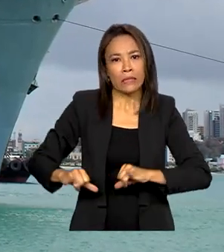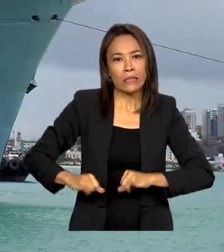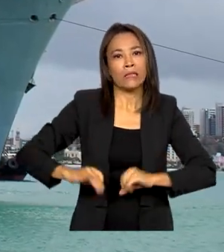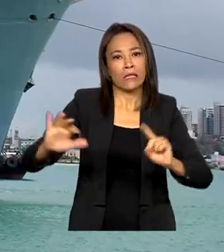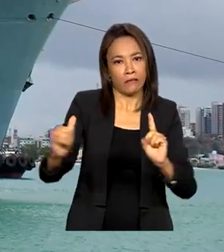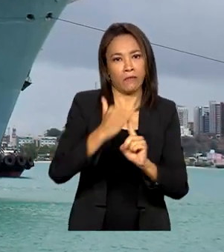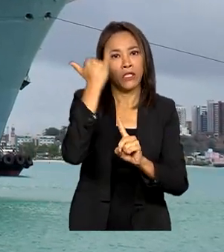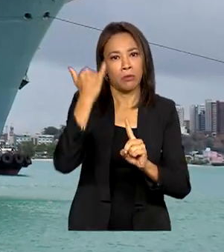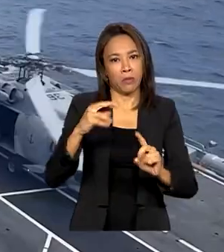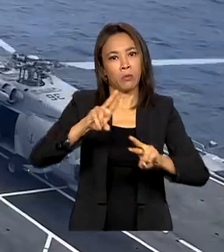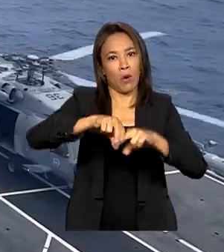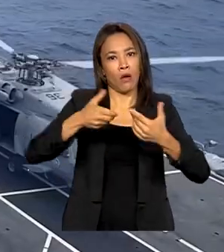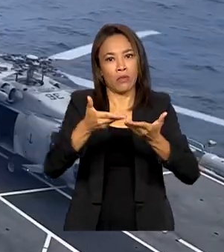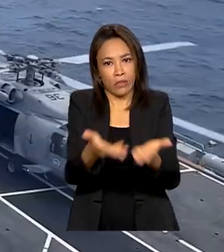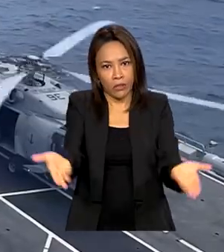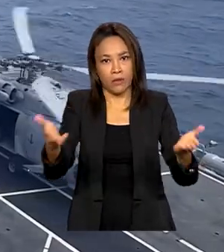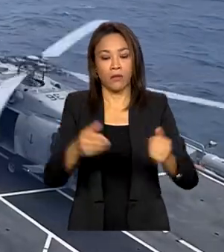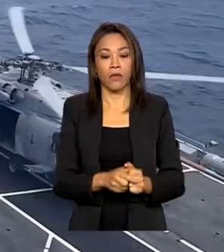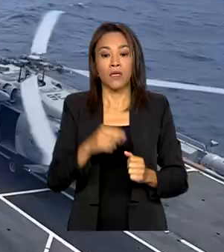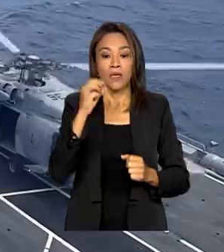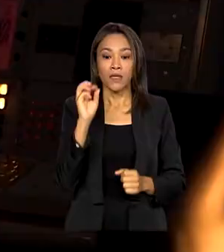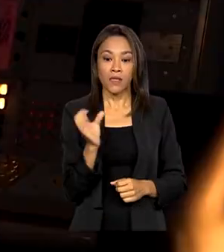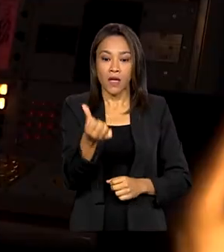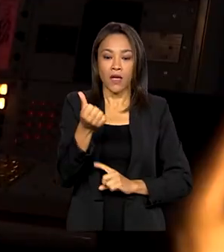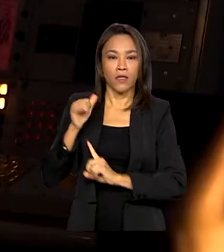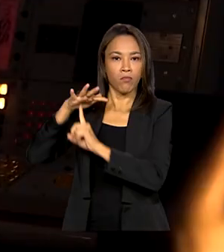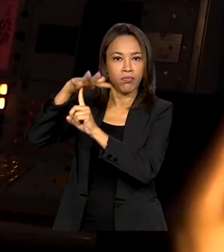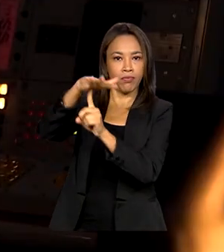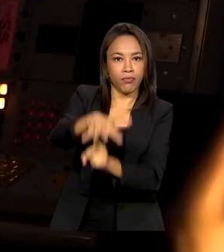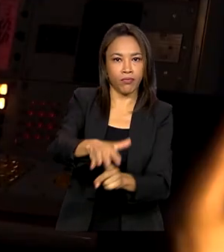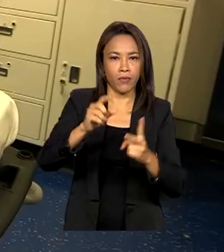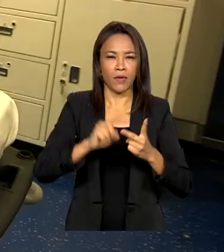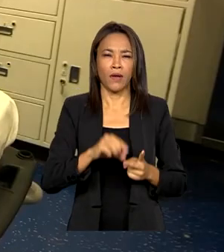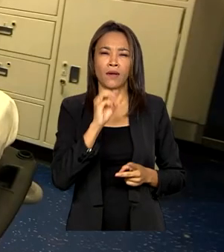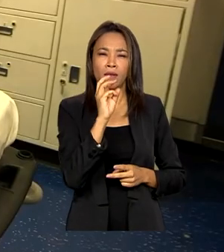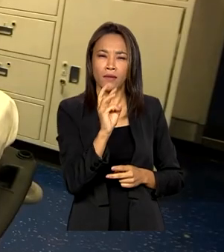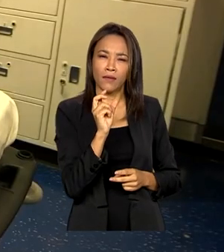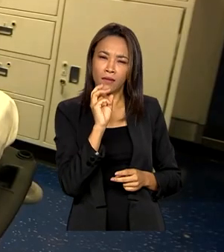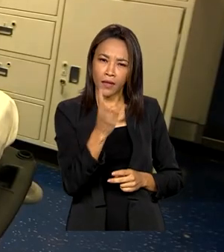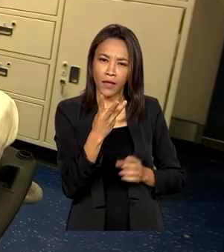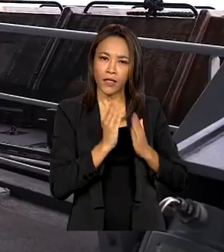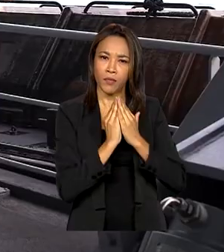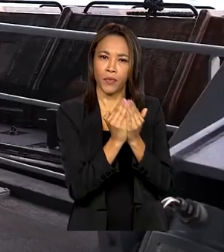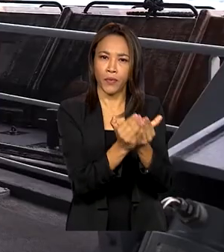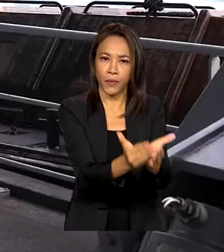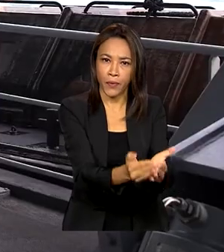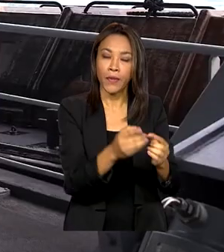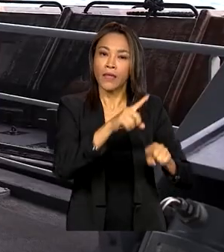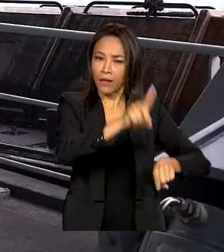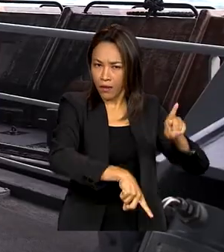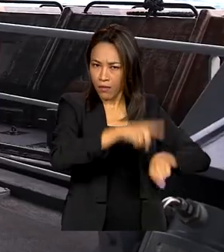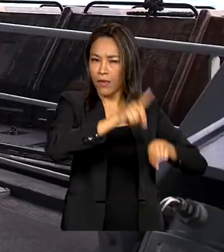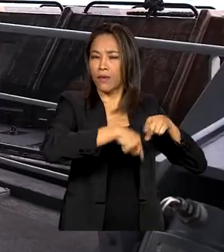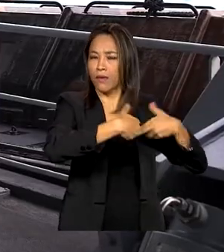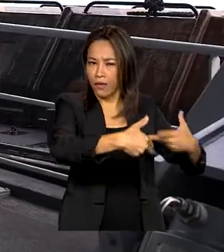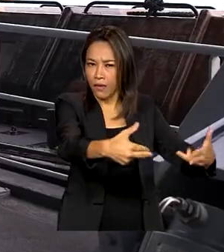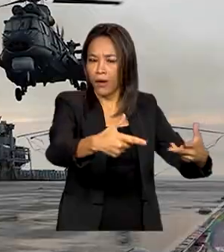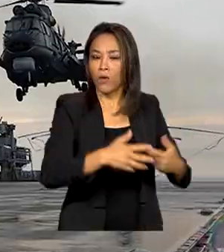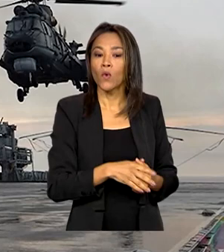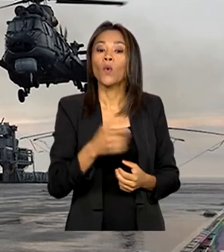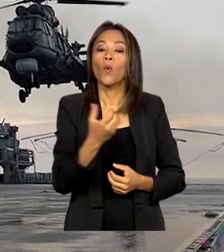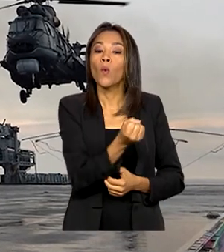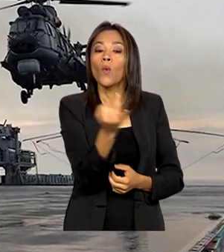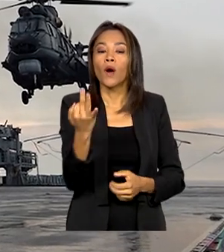navio vai chegar com seis helicópteros, três pequenas embarcações, viaturas e equipamentos. Tem disponibilidade pra